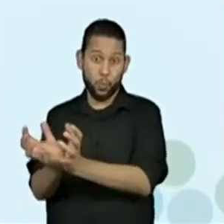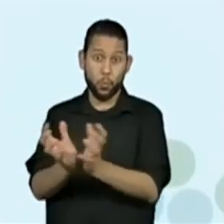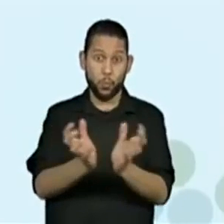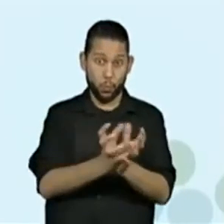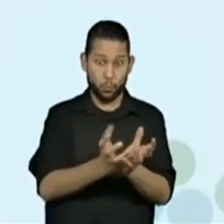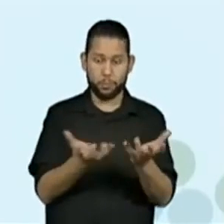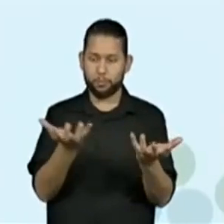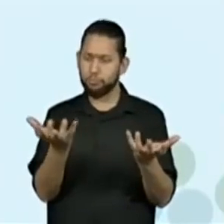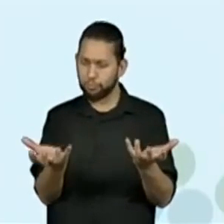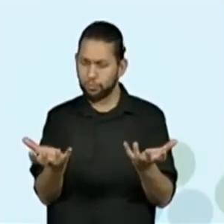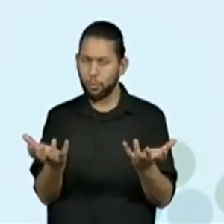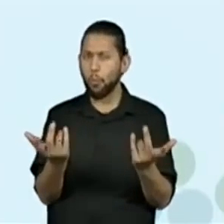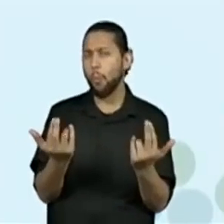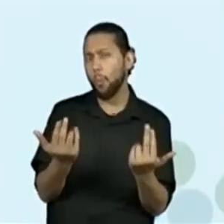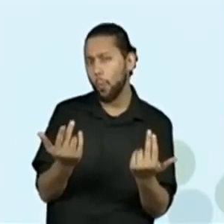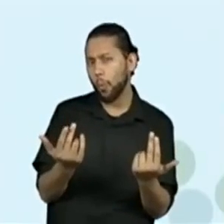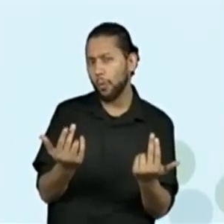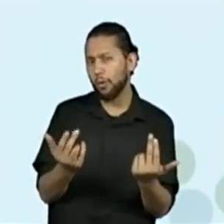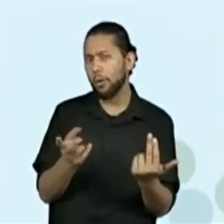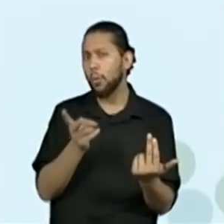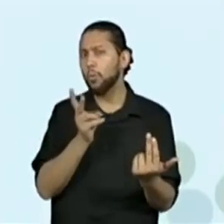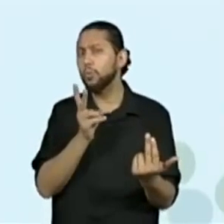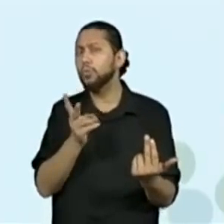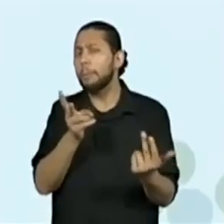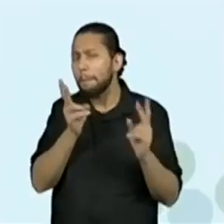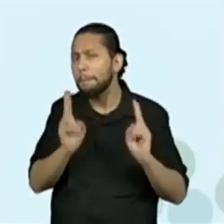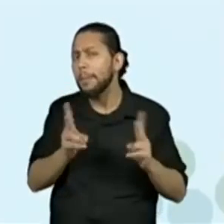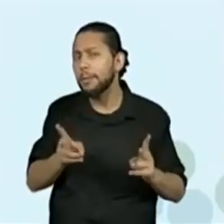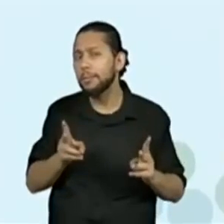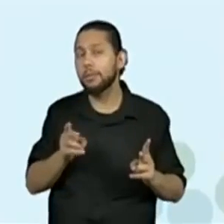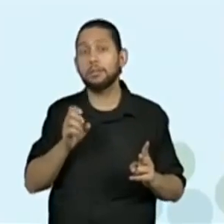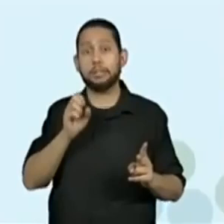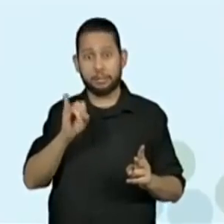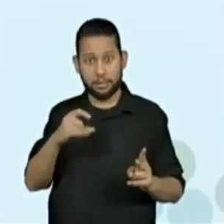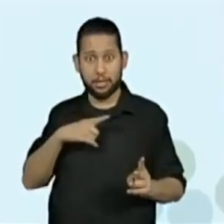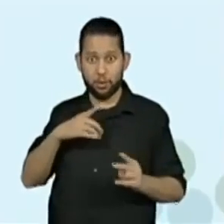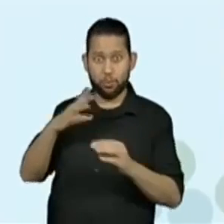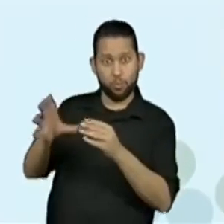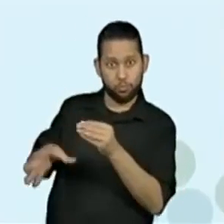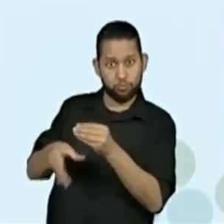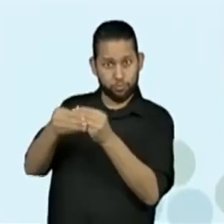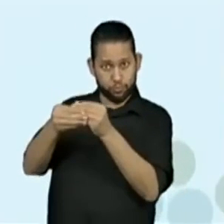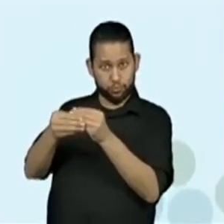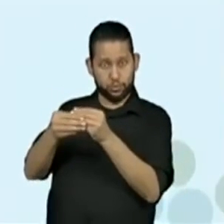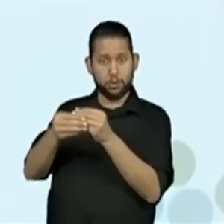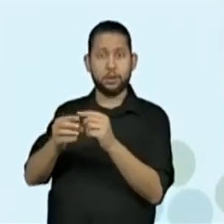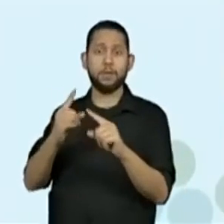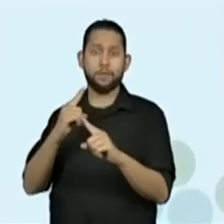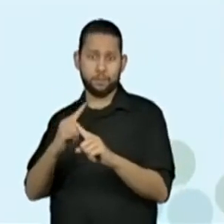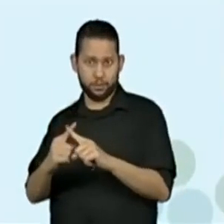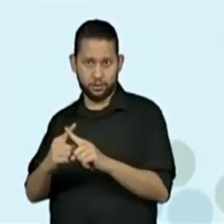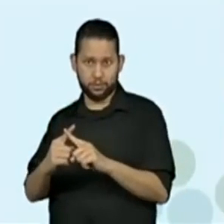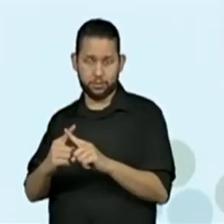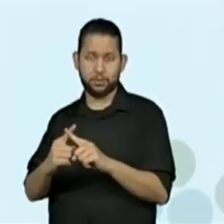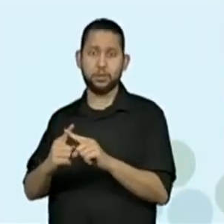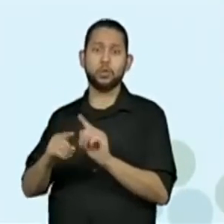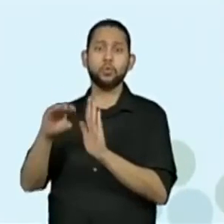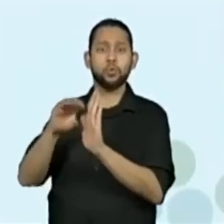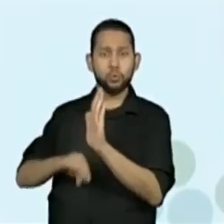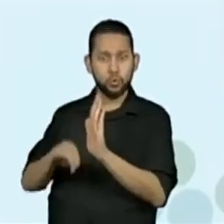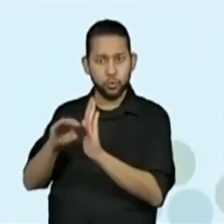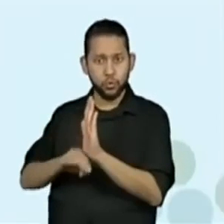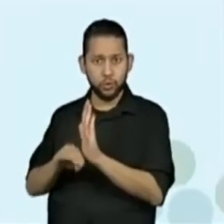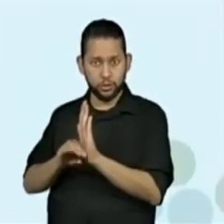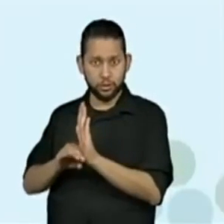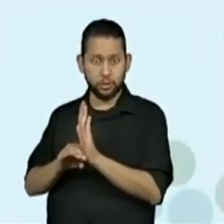membros permanece ao adicionar, subtrair, multiplicar ou dividir cada